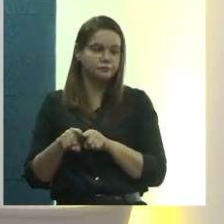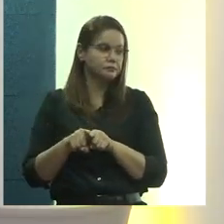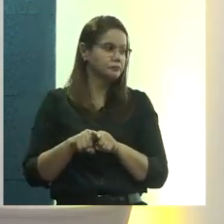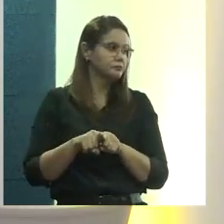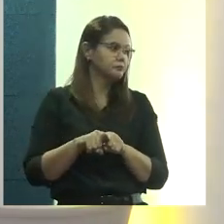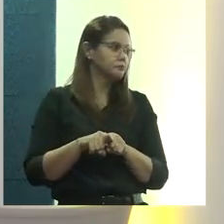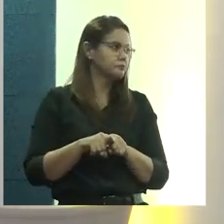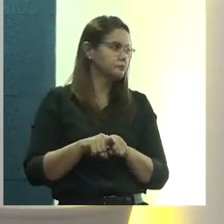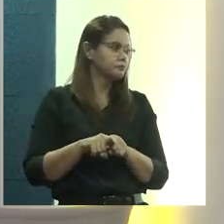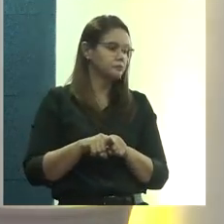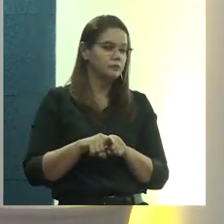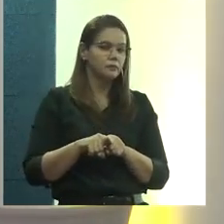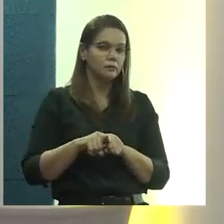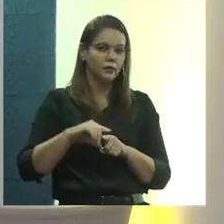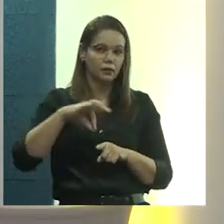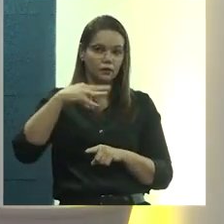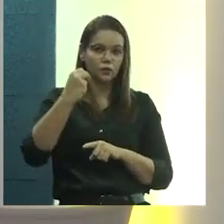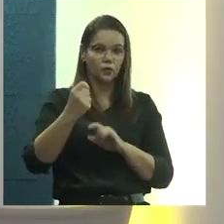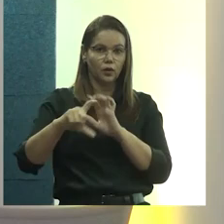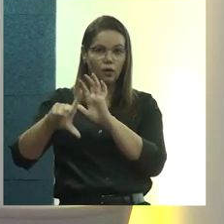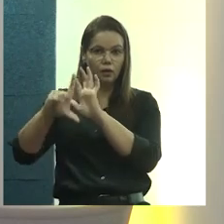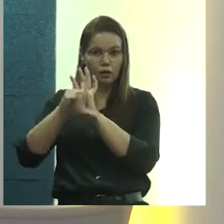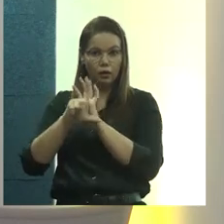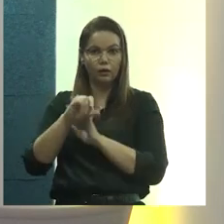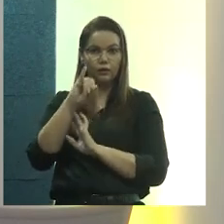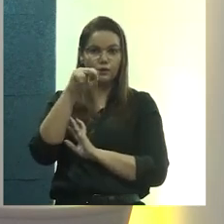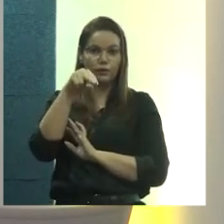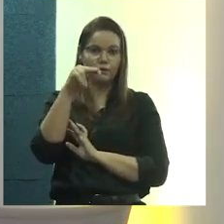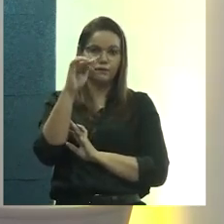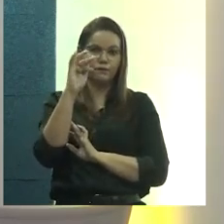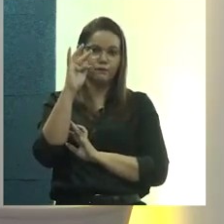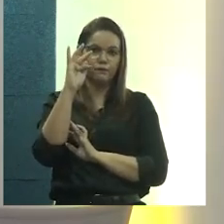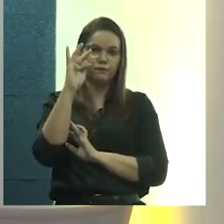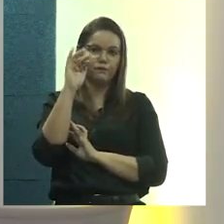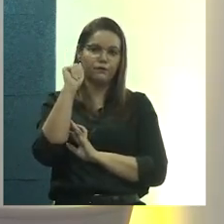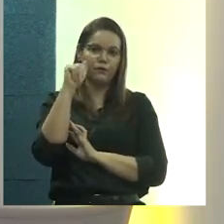a legislação do IFAM.